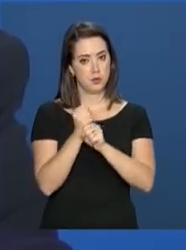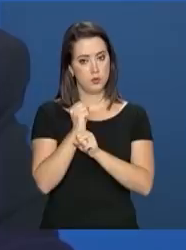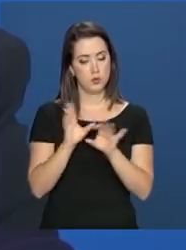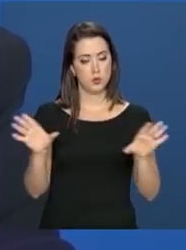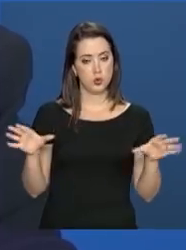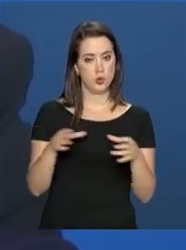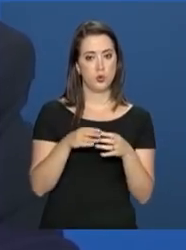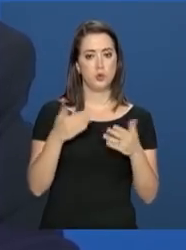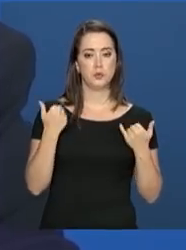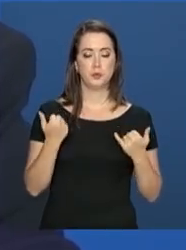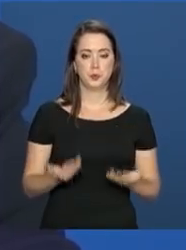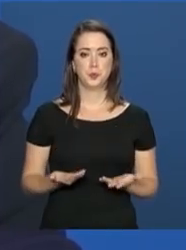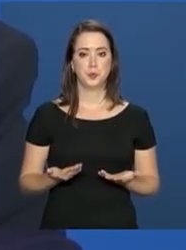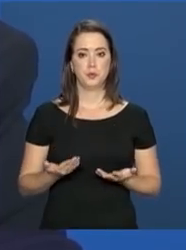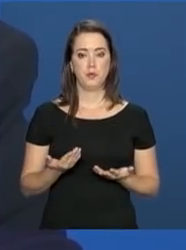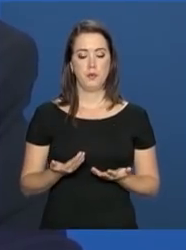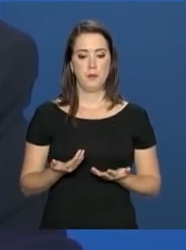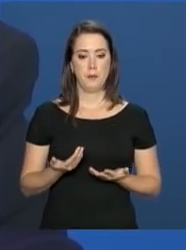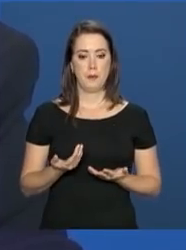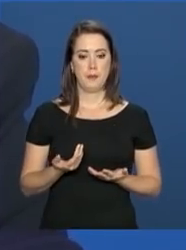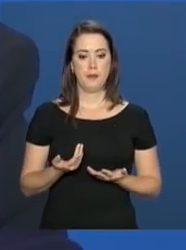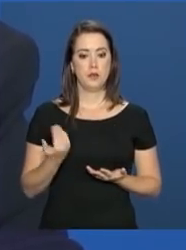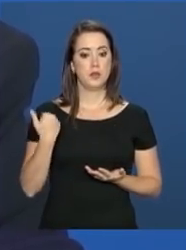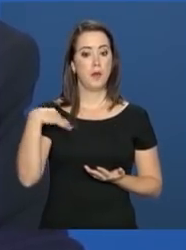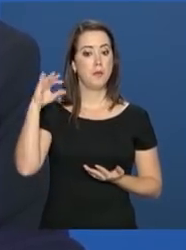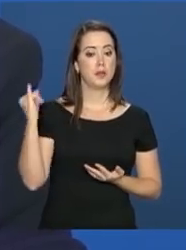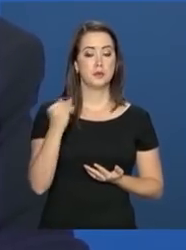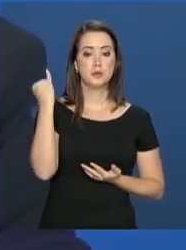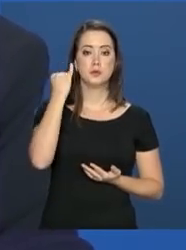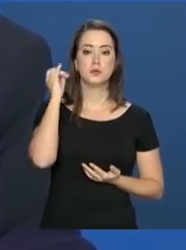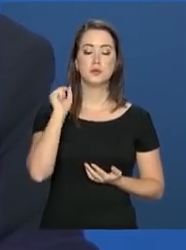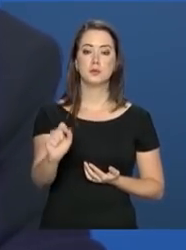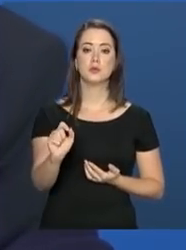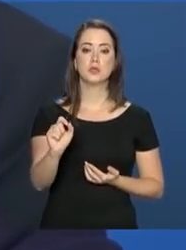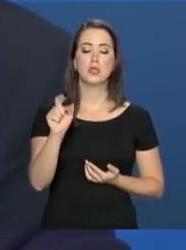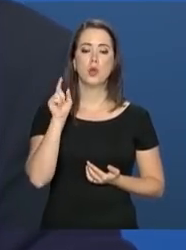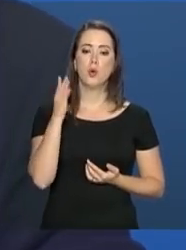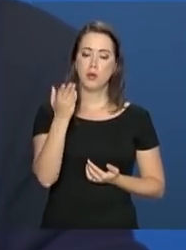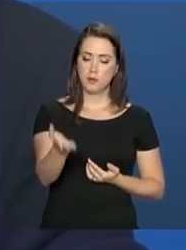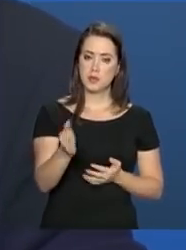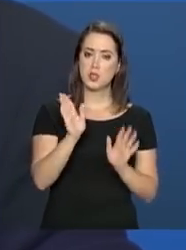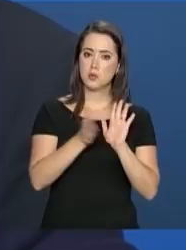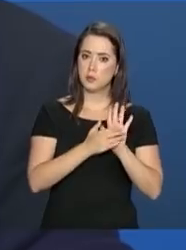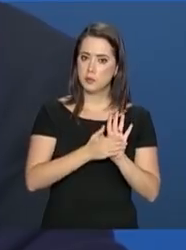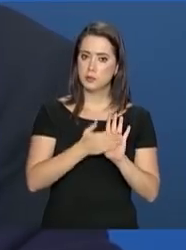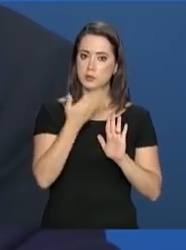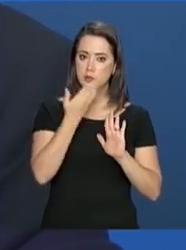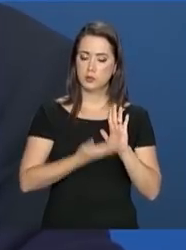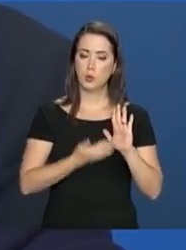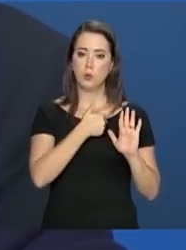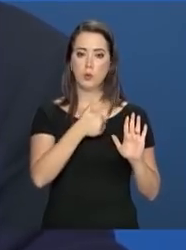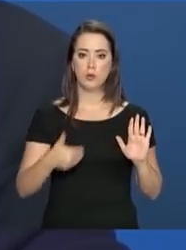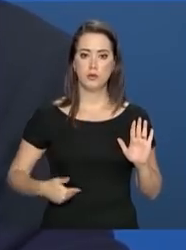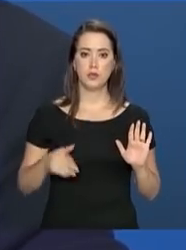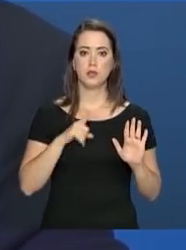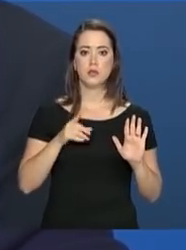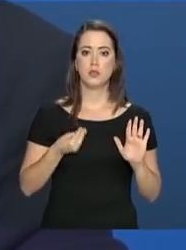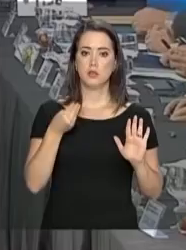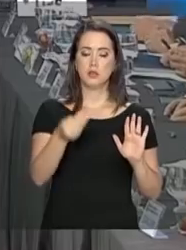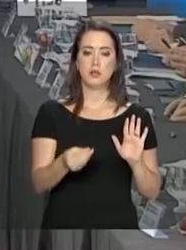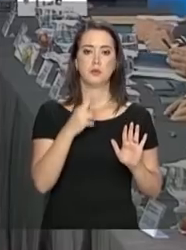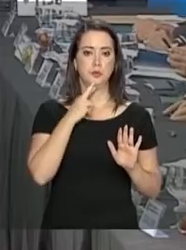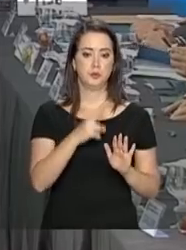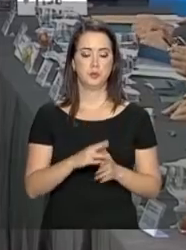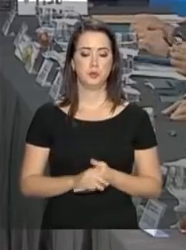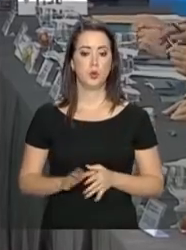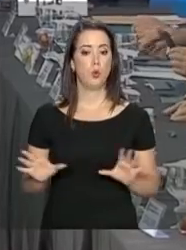Conselho. E o mais importante é que aquilo que vocês propuseram, o governo tem dado resposta.